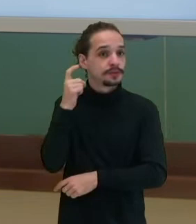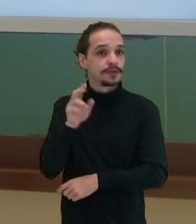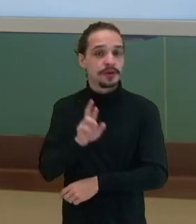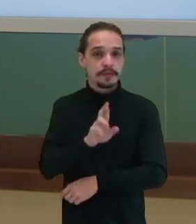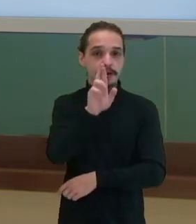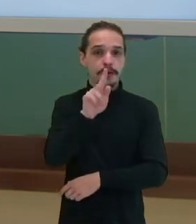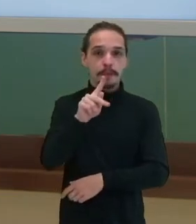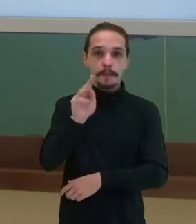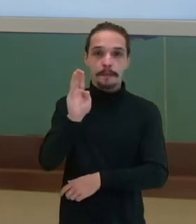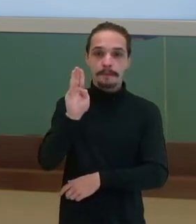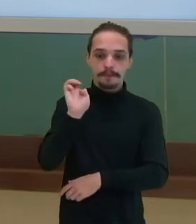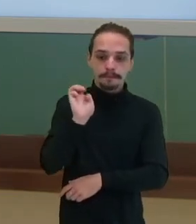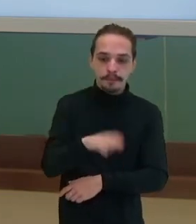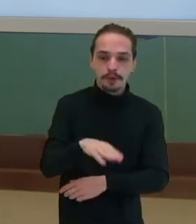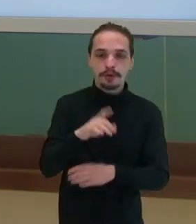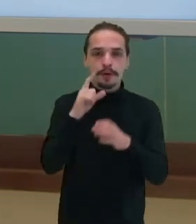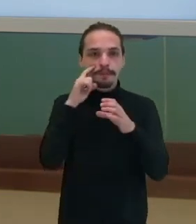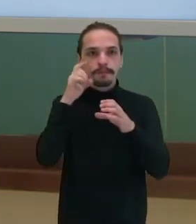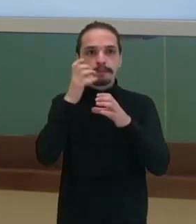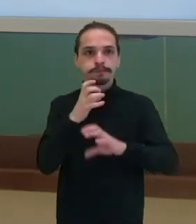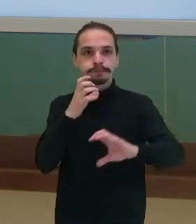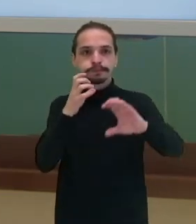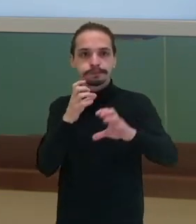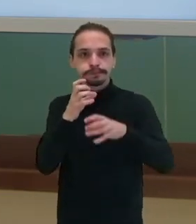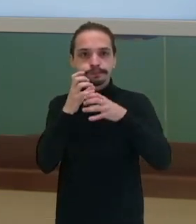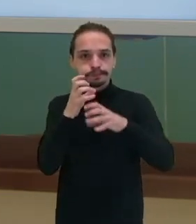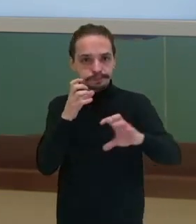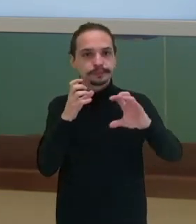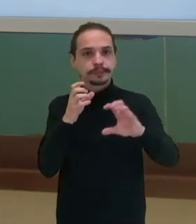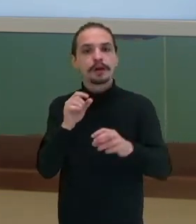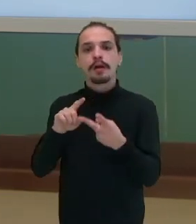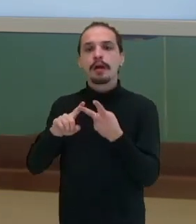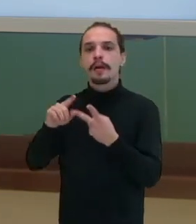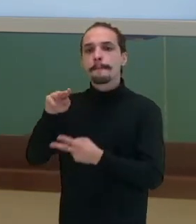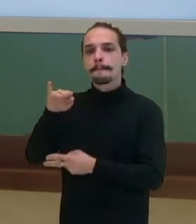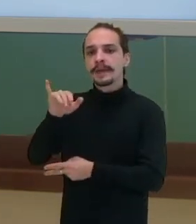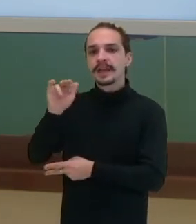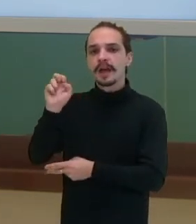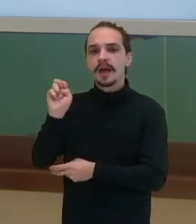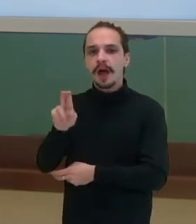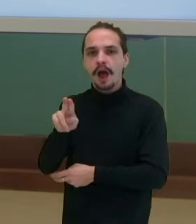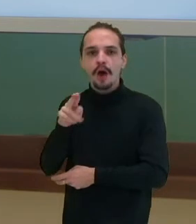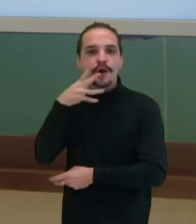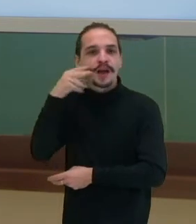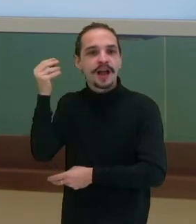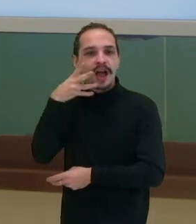barulho dessa tuba sendo tocado, como também do animal, né? O miado ali do gato.